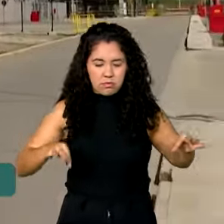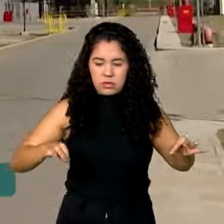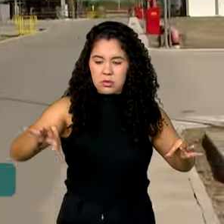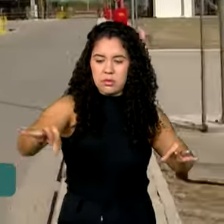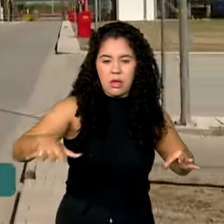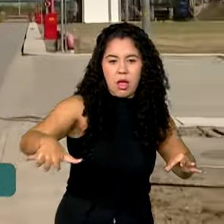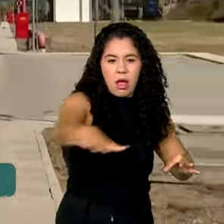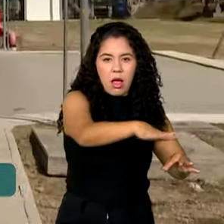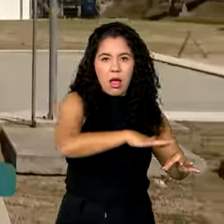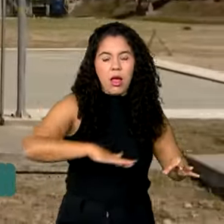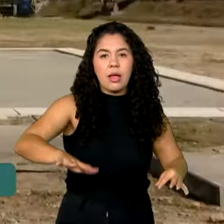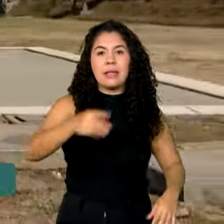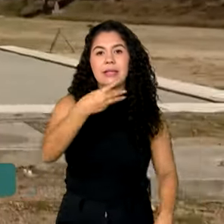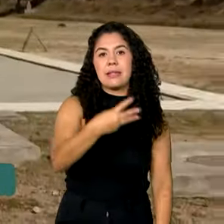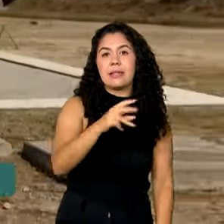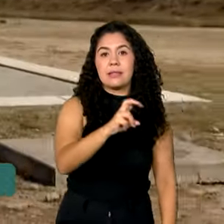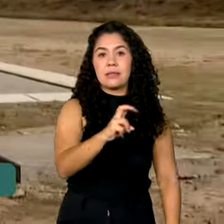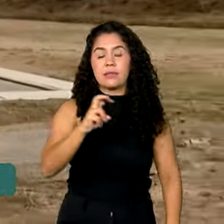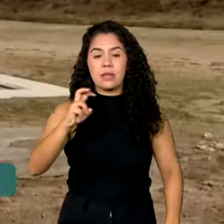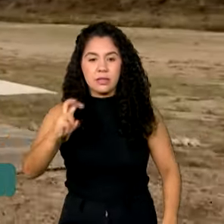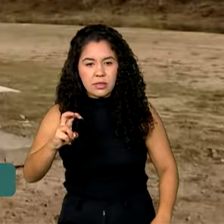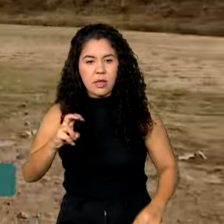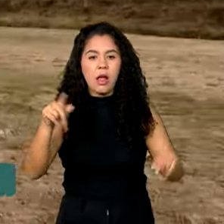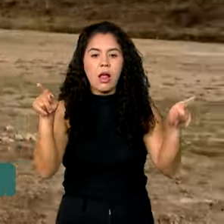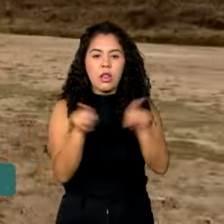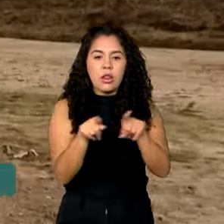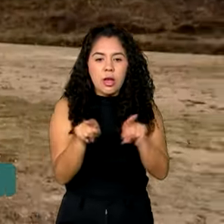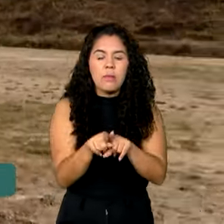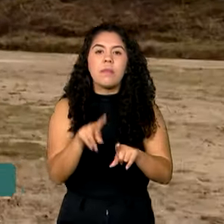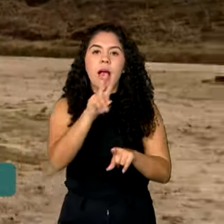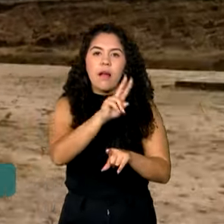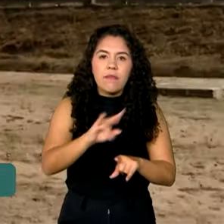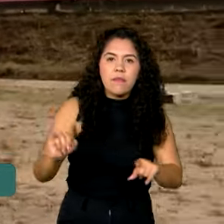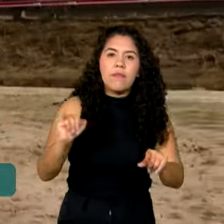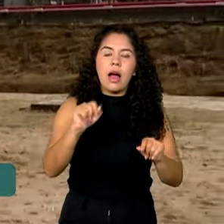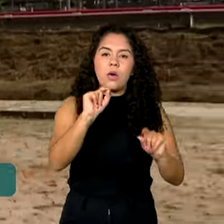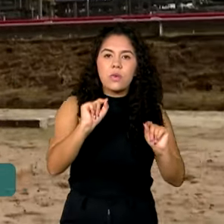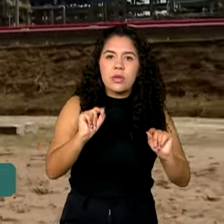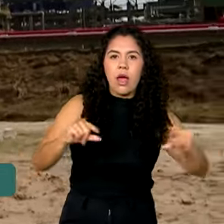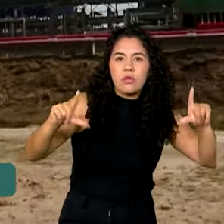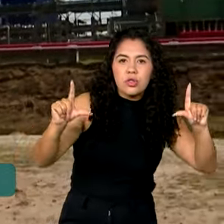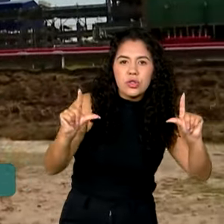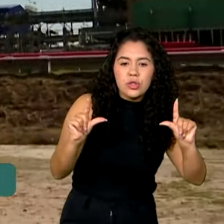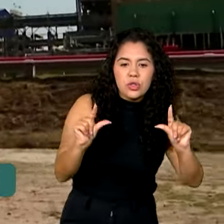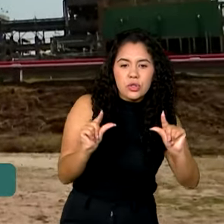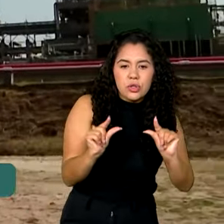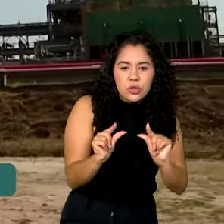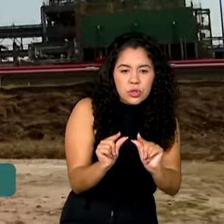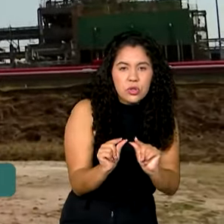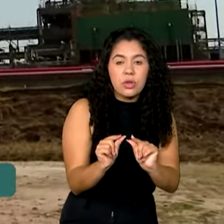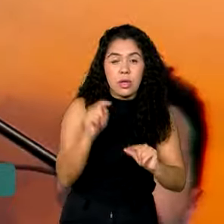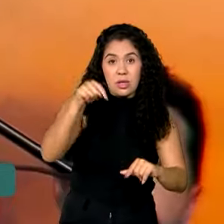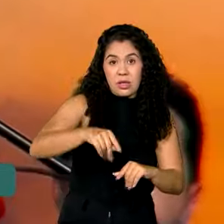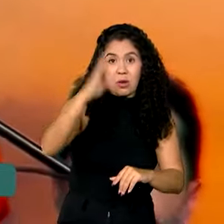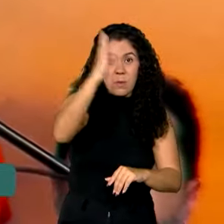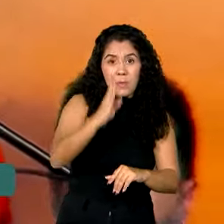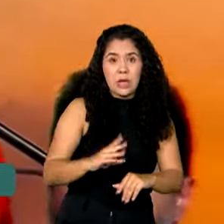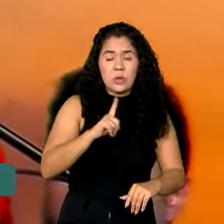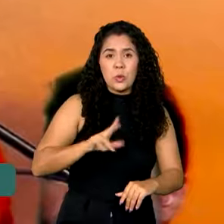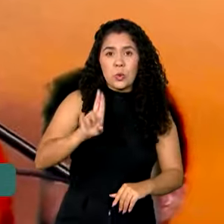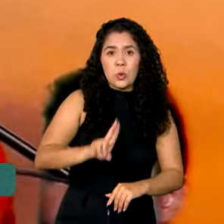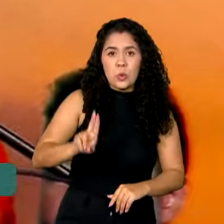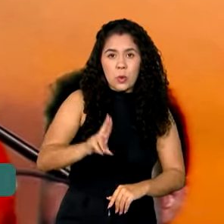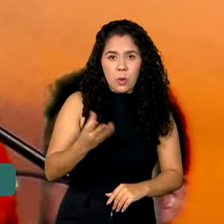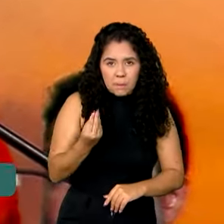A estrutura vai auxiliar na diminuição do nível de reinjeção do gás, que é alto no Brasil. Esse